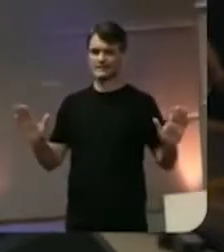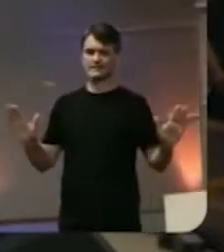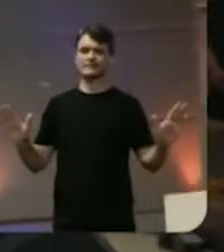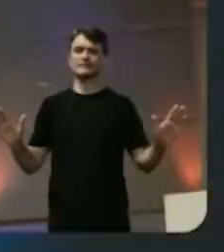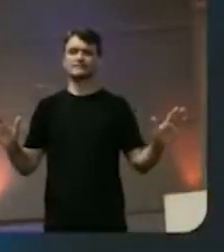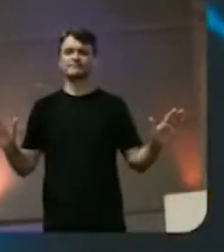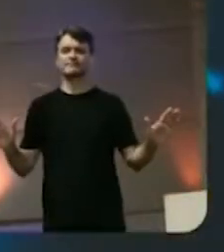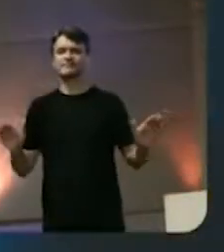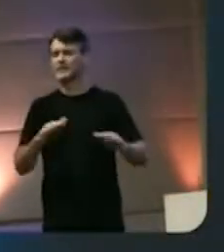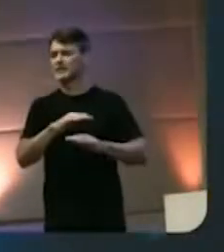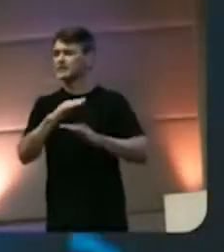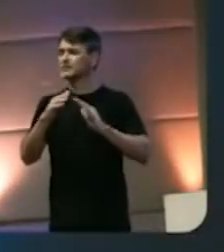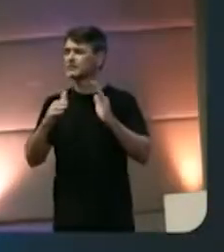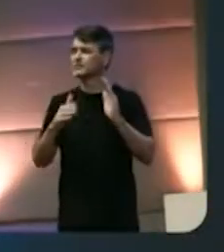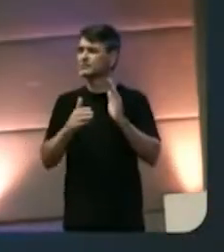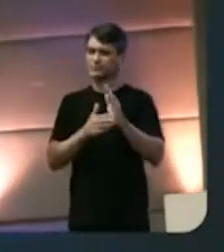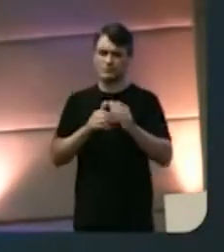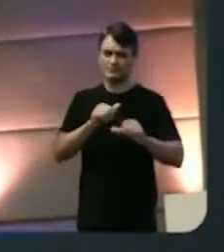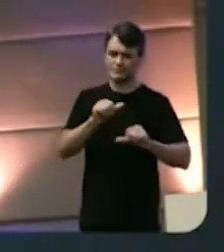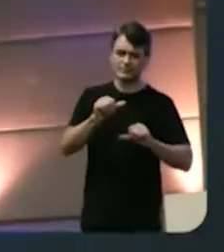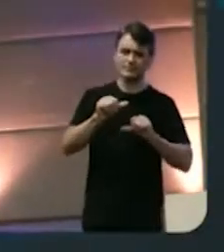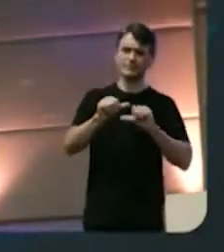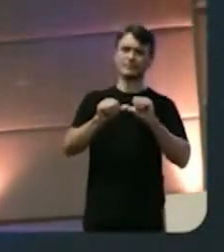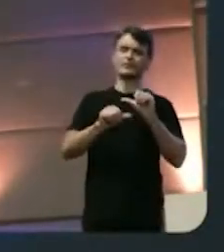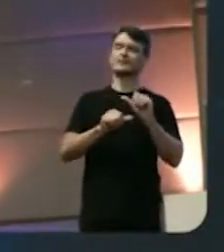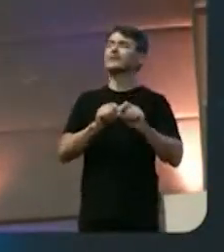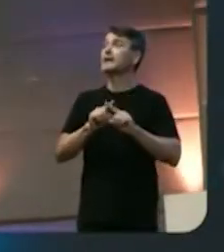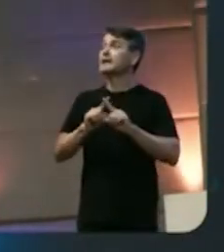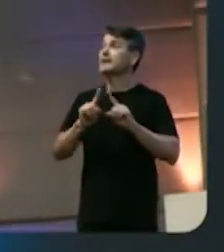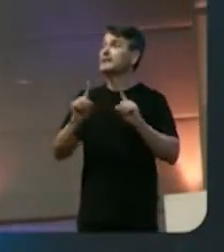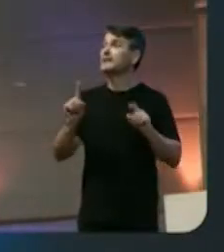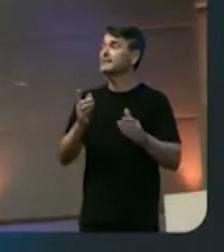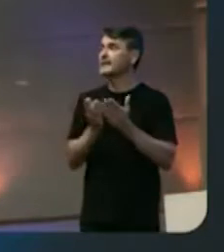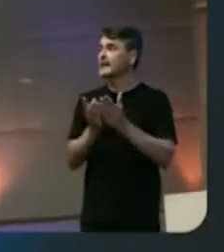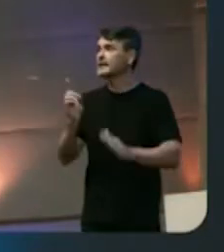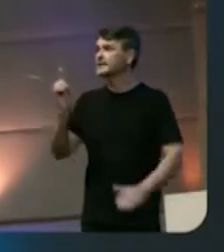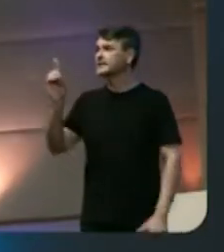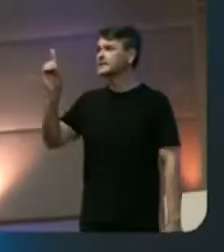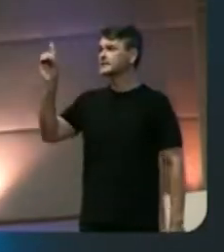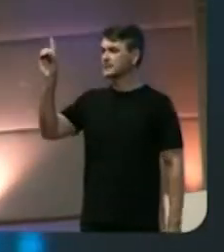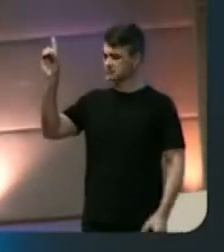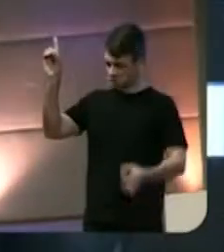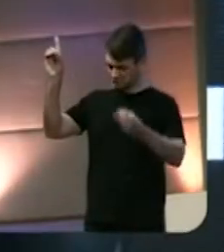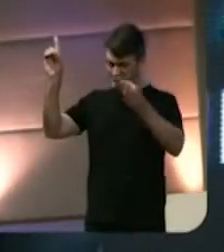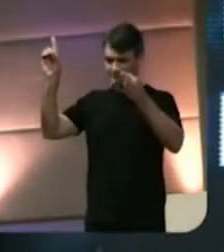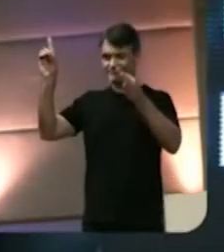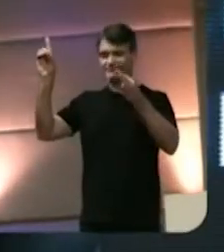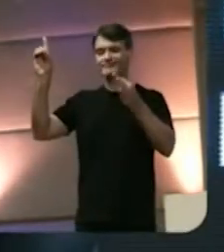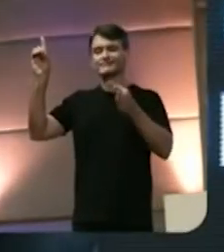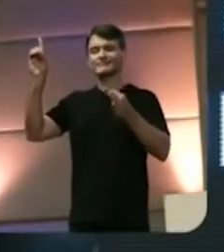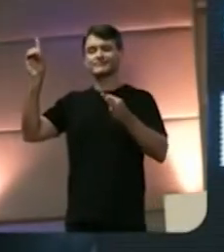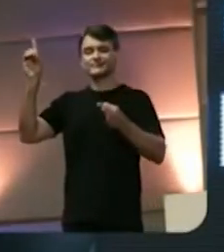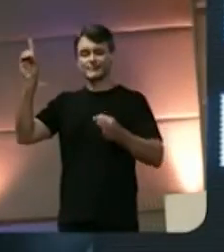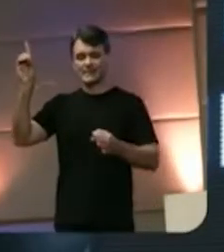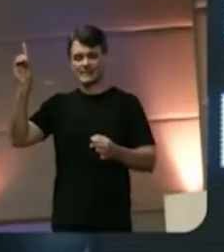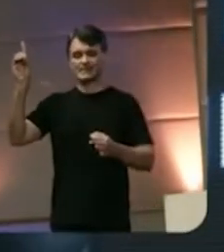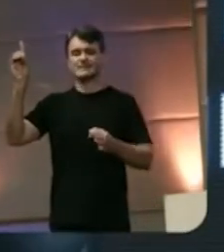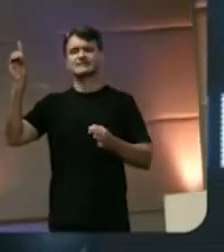passar, tudo pode passar, passar, pode mas tua palavra